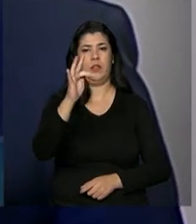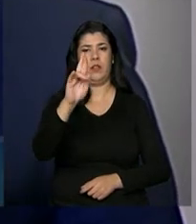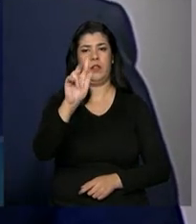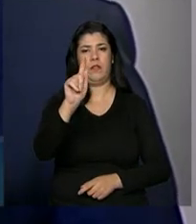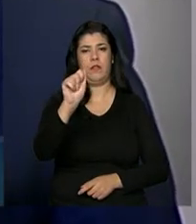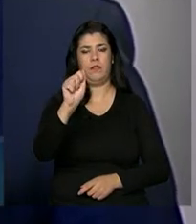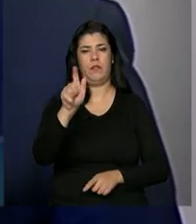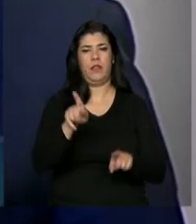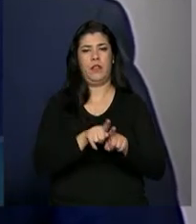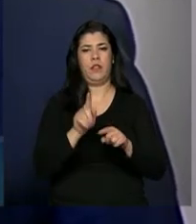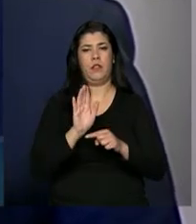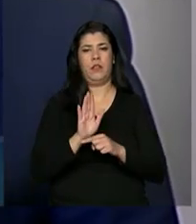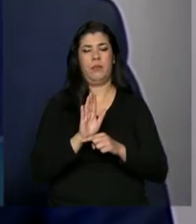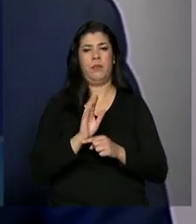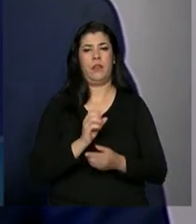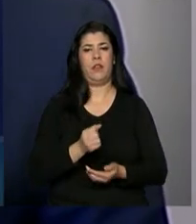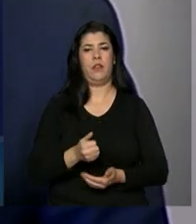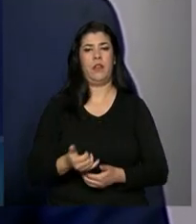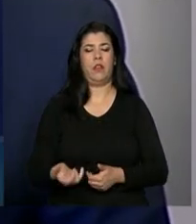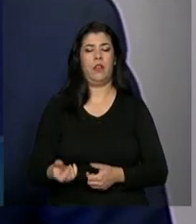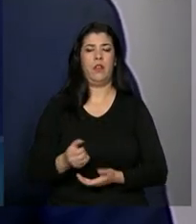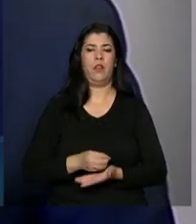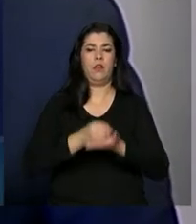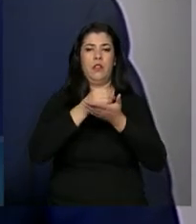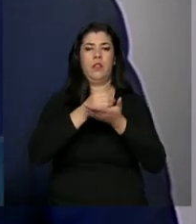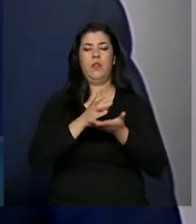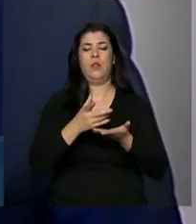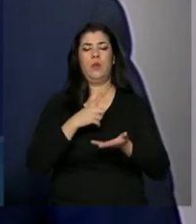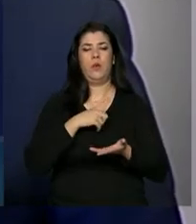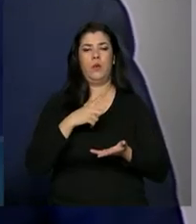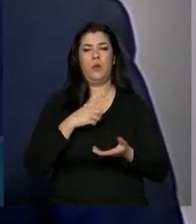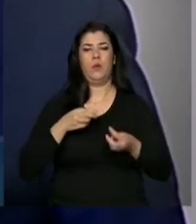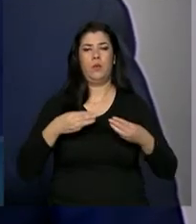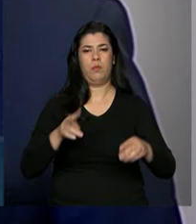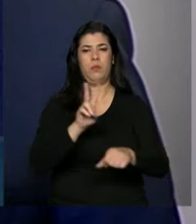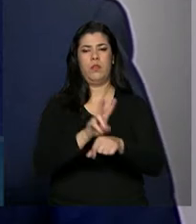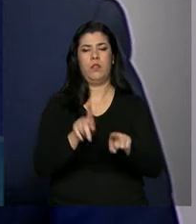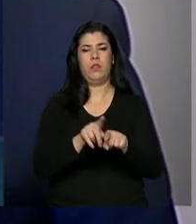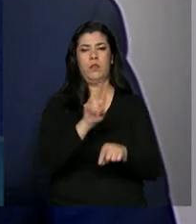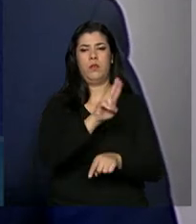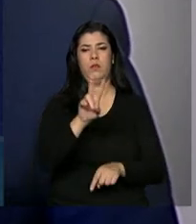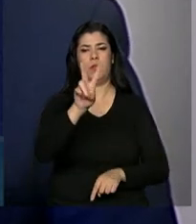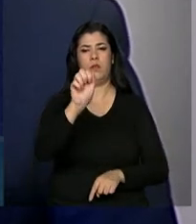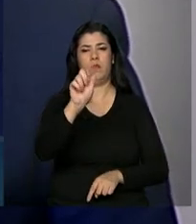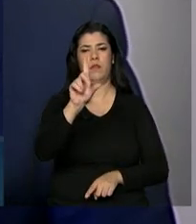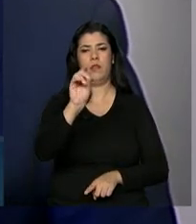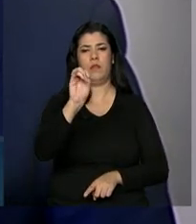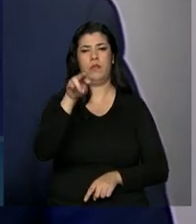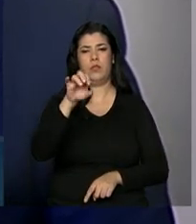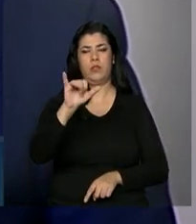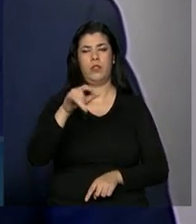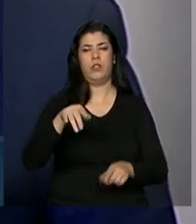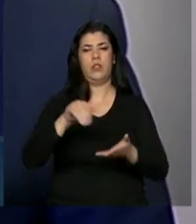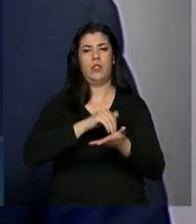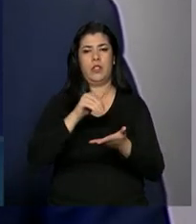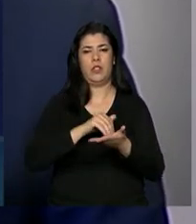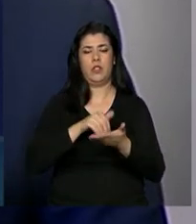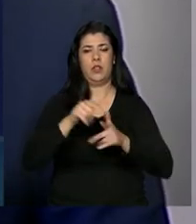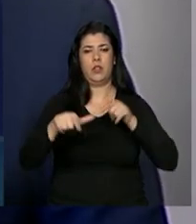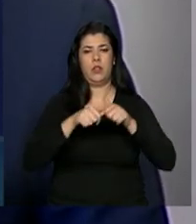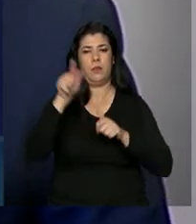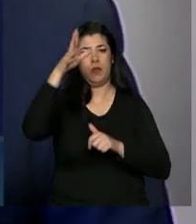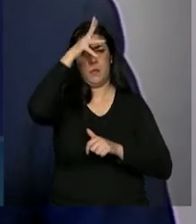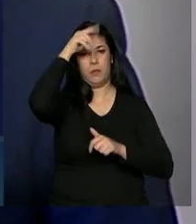Nisguerra, assessor do gabinete do ministro de Estado da Defesa, o senhor Valdinei Arruda, secretário de Estado do Trabalho do Mato